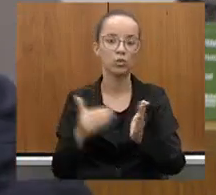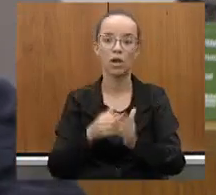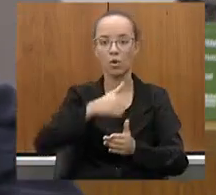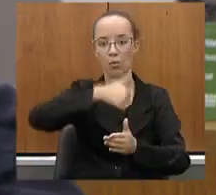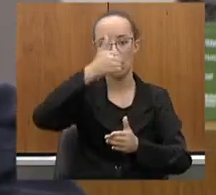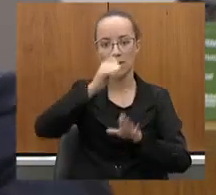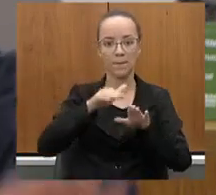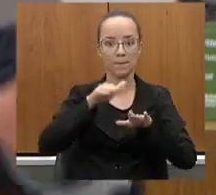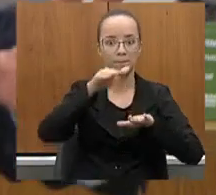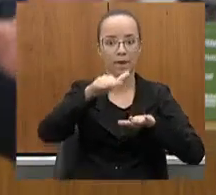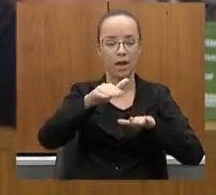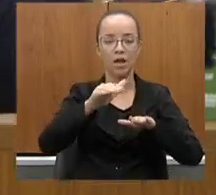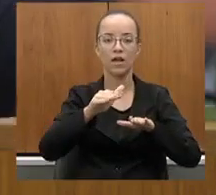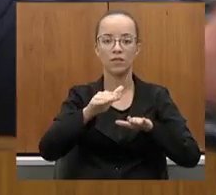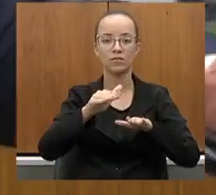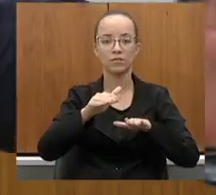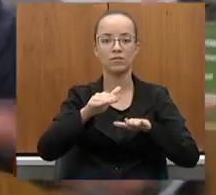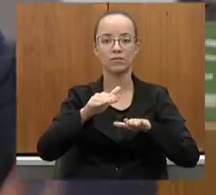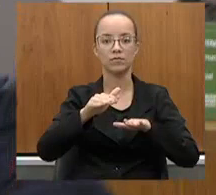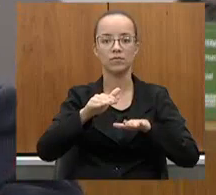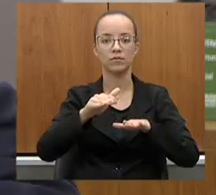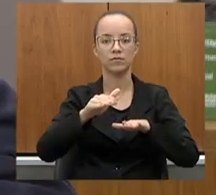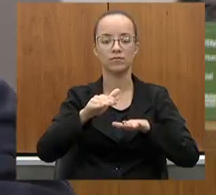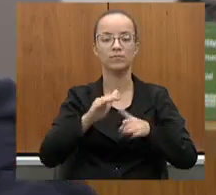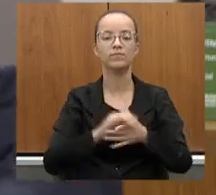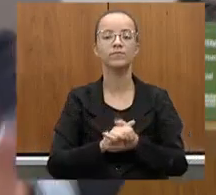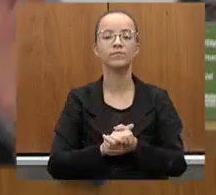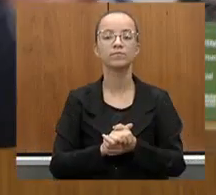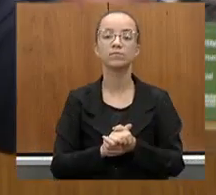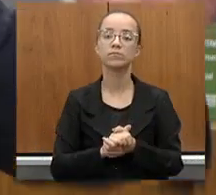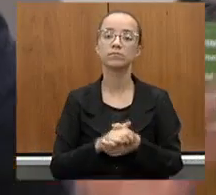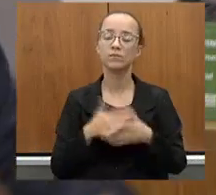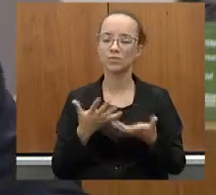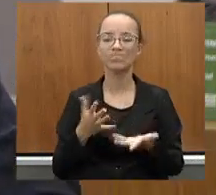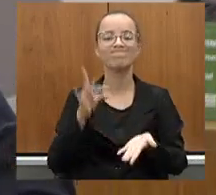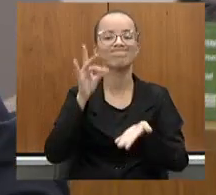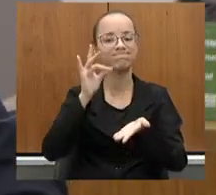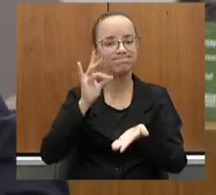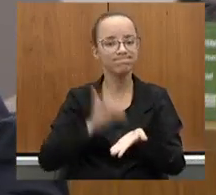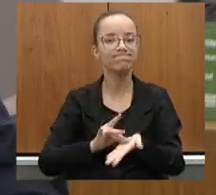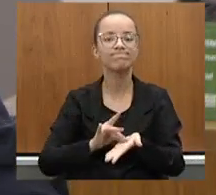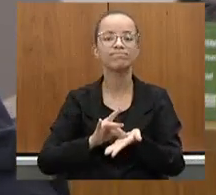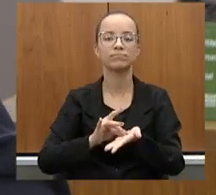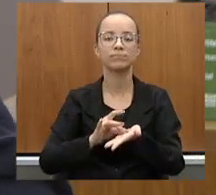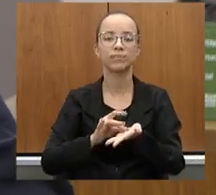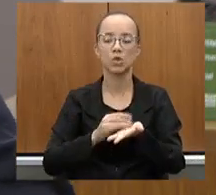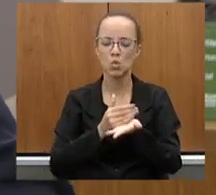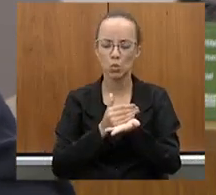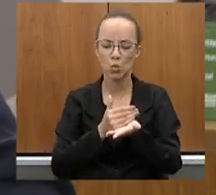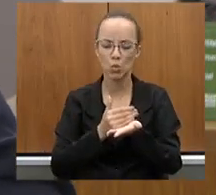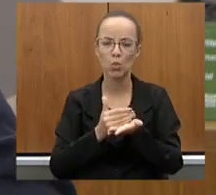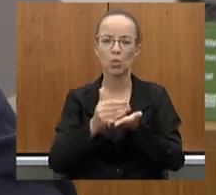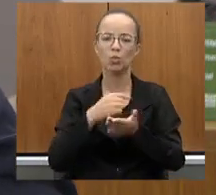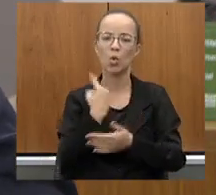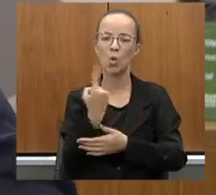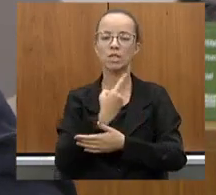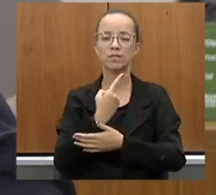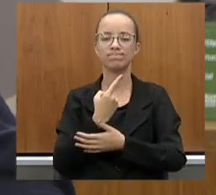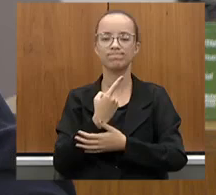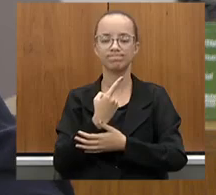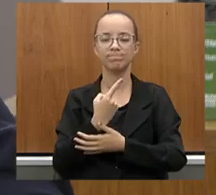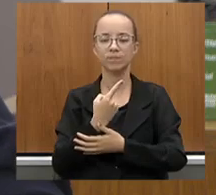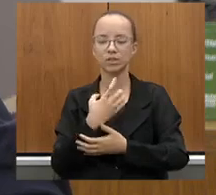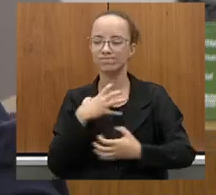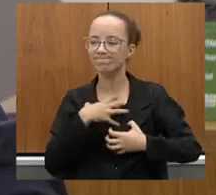era dado praticamente com interessados. Isto realmente foi um início para a nossa região, para o nosso